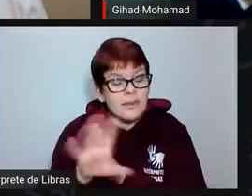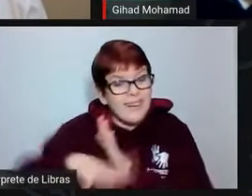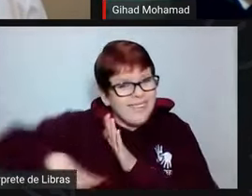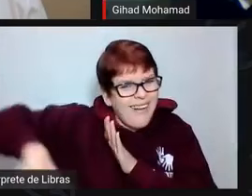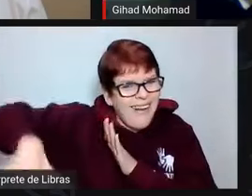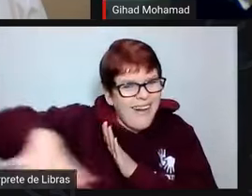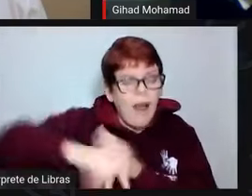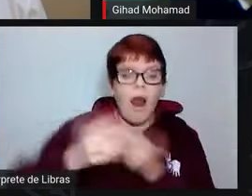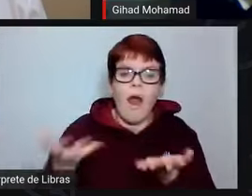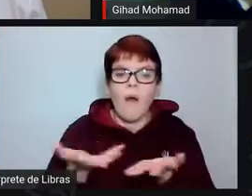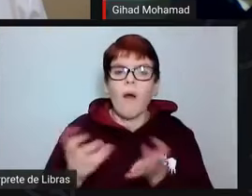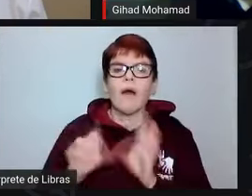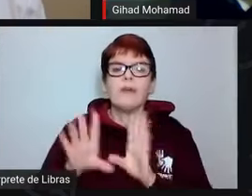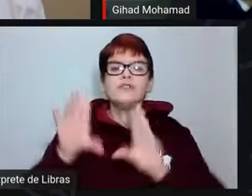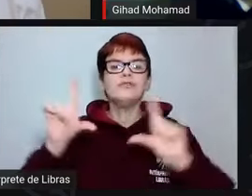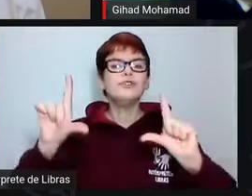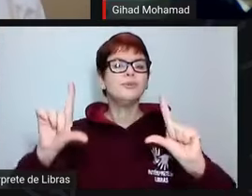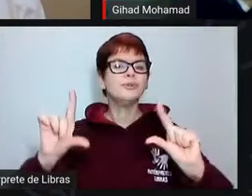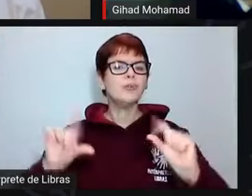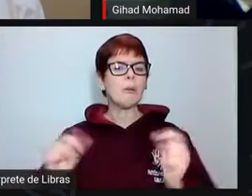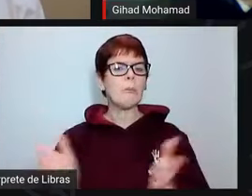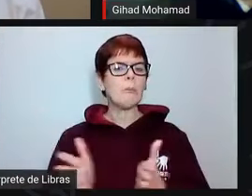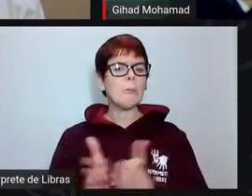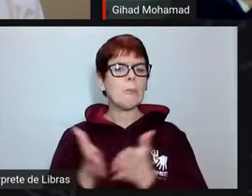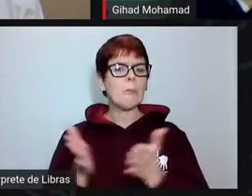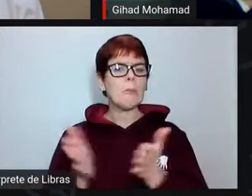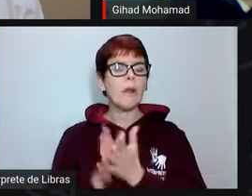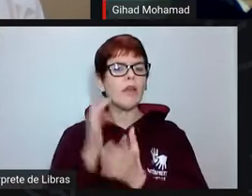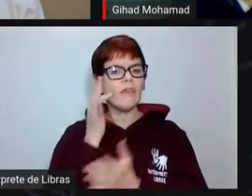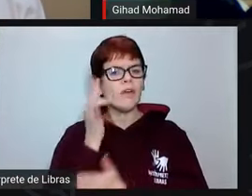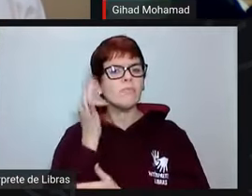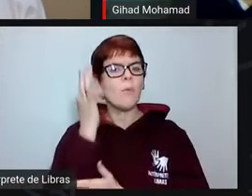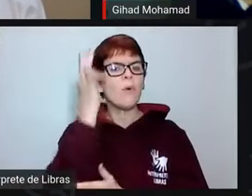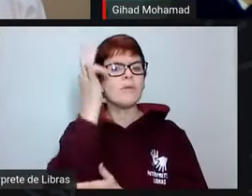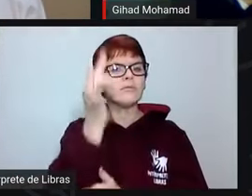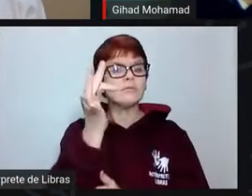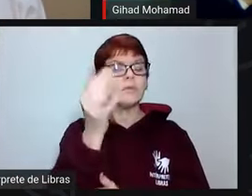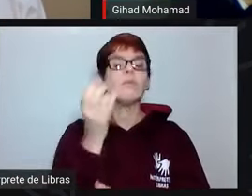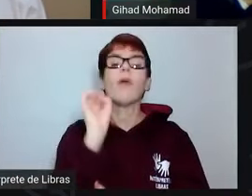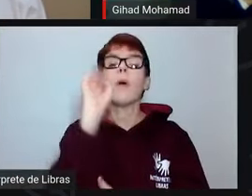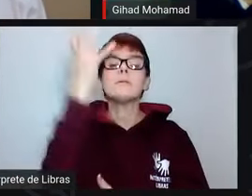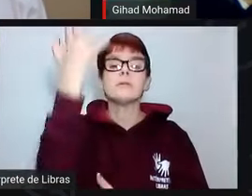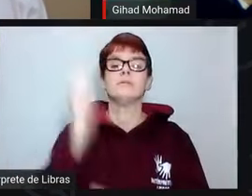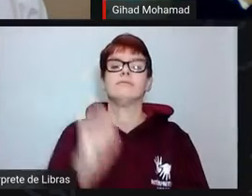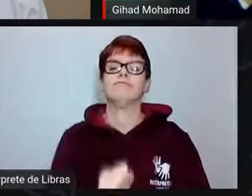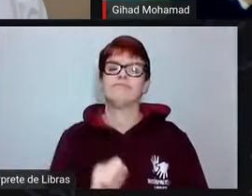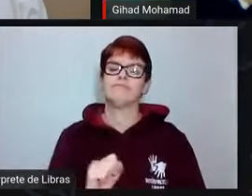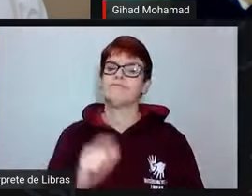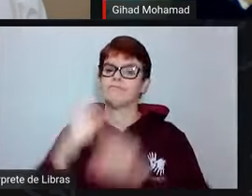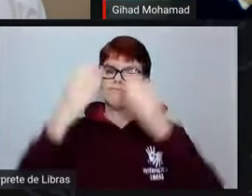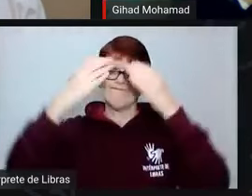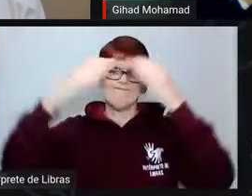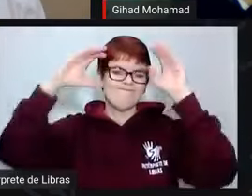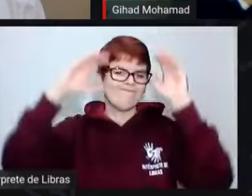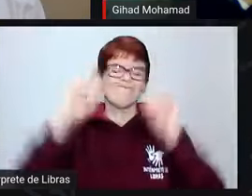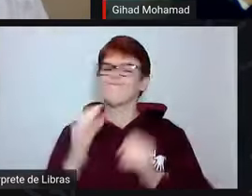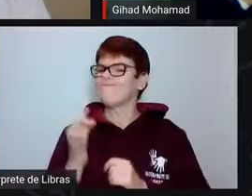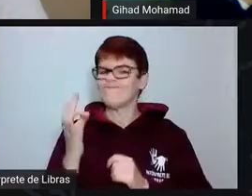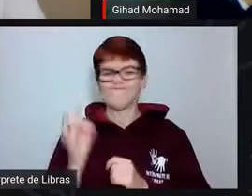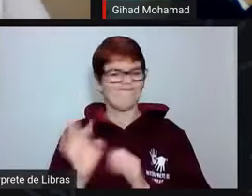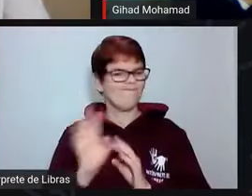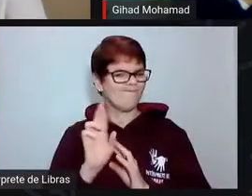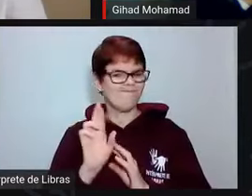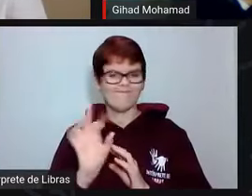de empobrecimento vai ter reflexo lá na frente, não é professor? Sem dúvida. Eu não tenho a dúvida. Um